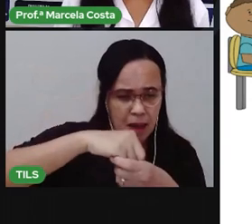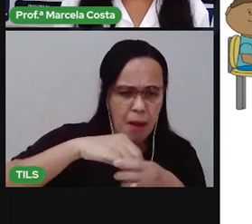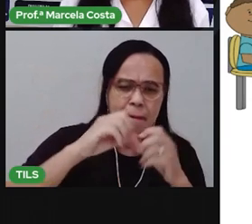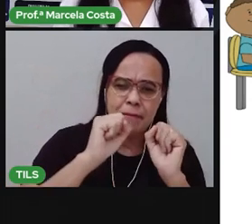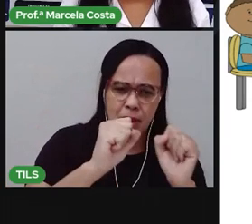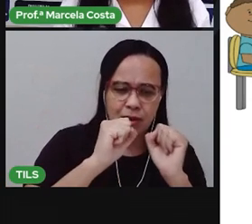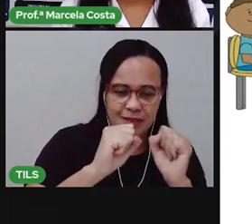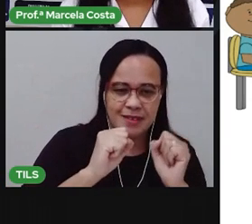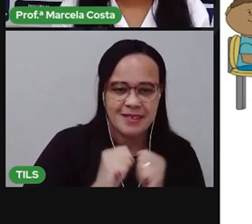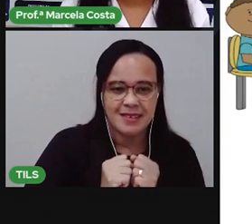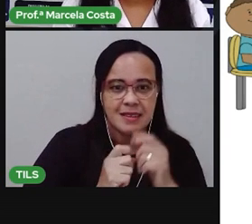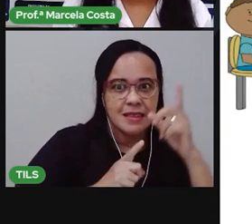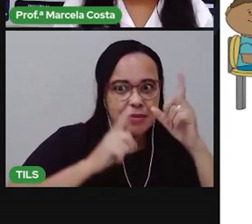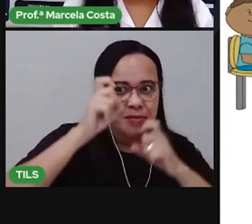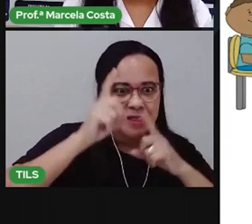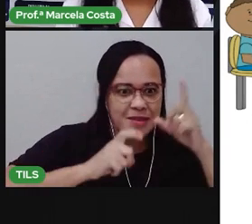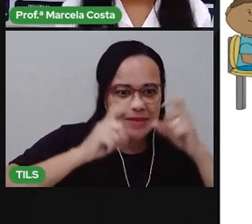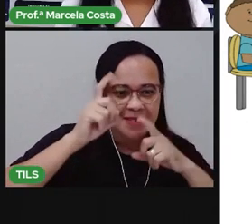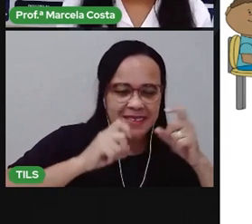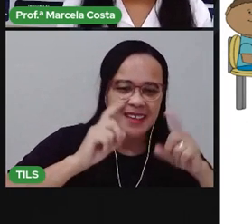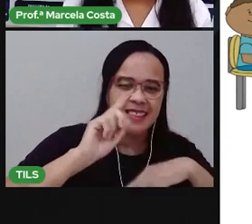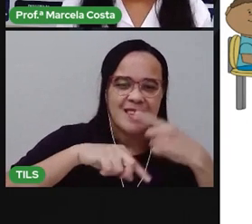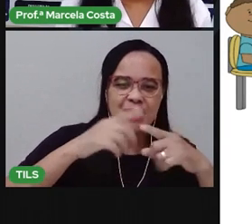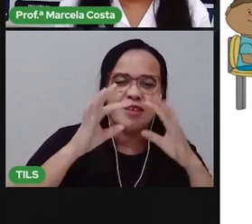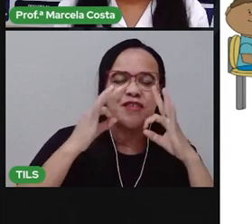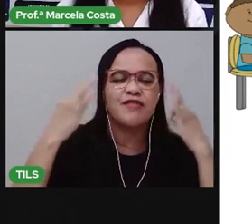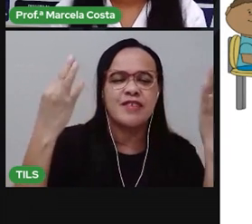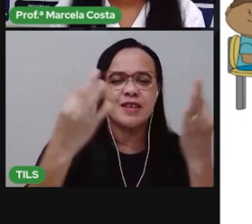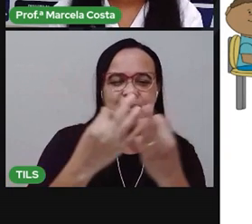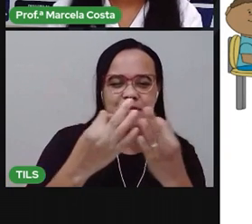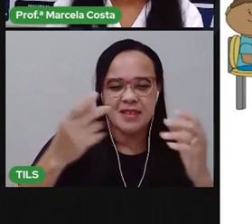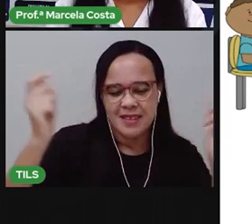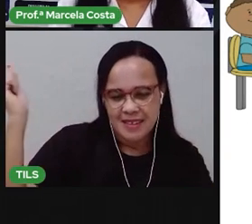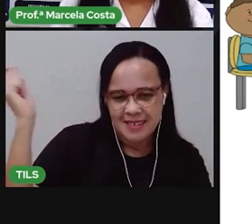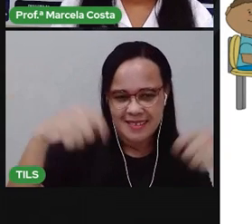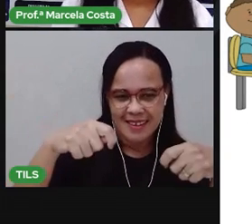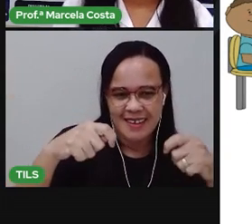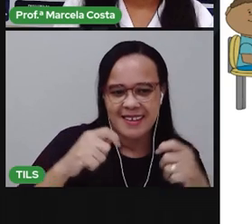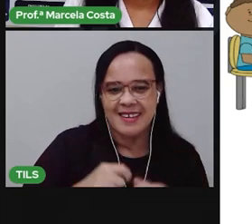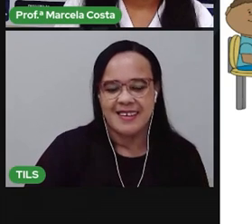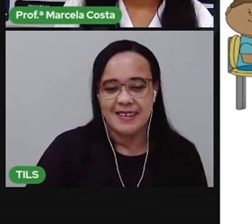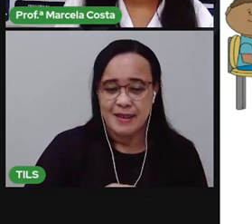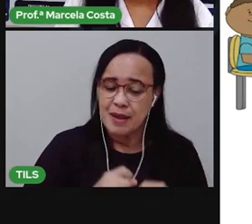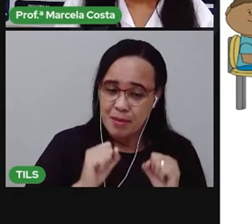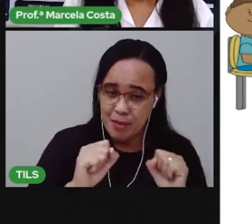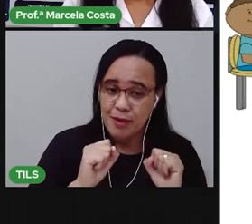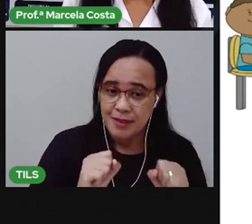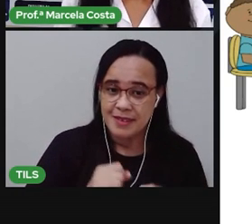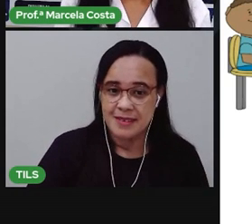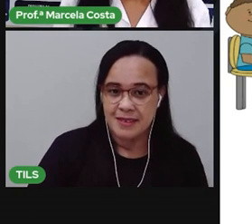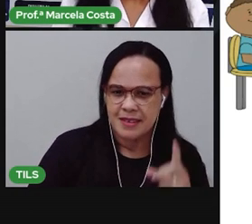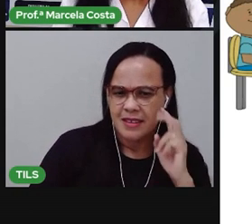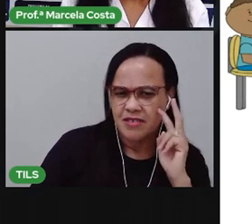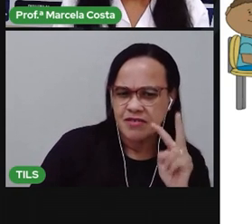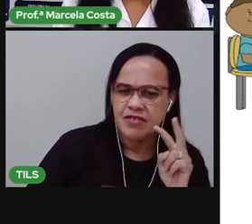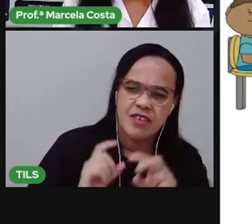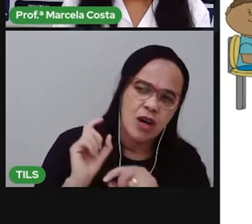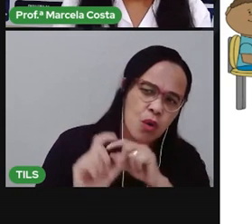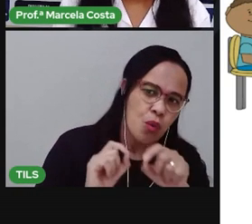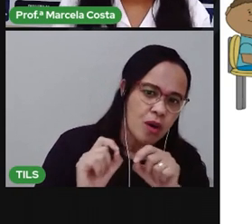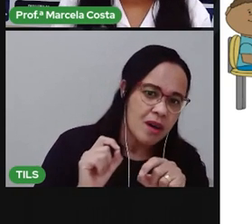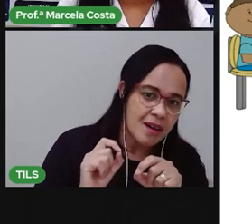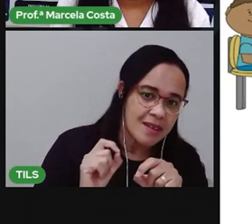mímica, aí com seus familiares, tentando adivinhar as ações que eles estão fazendo. E aí você tenta